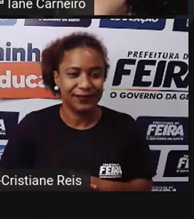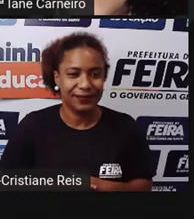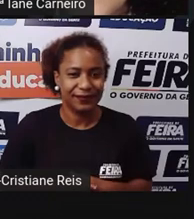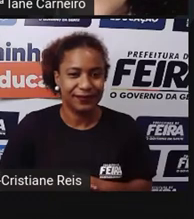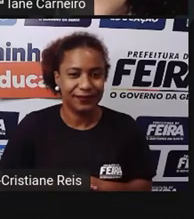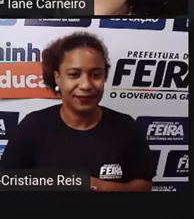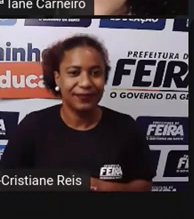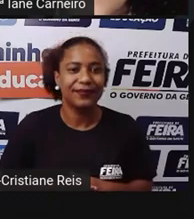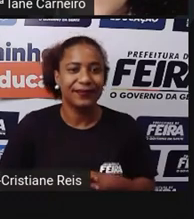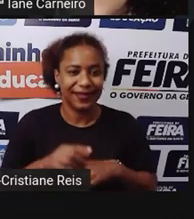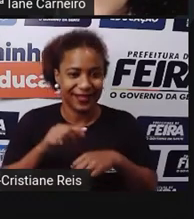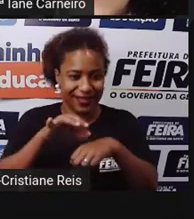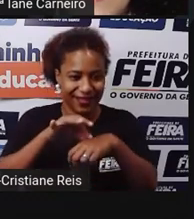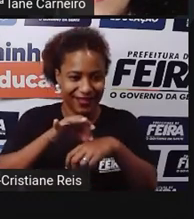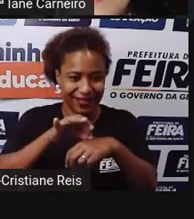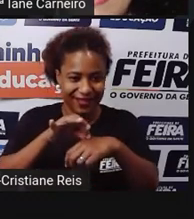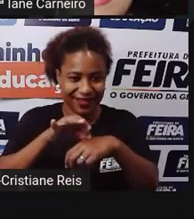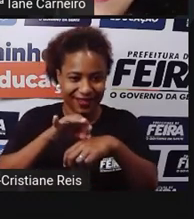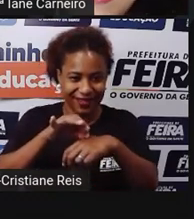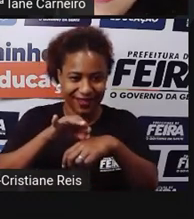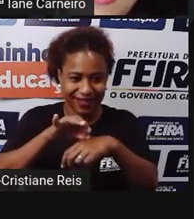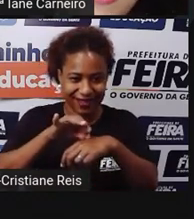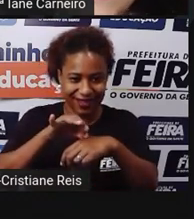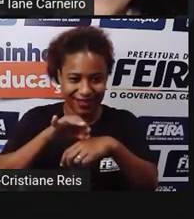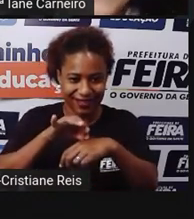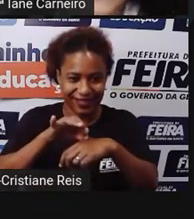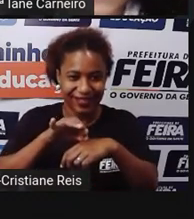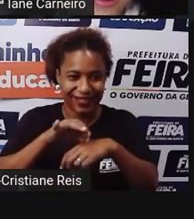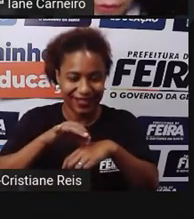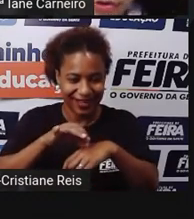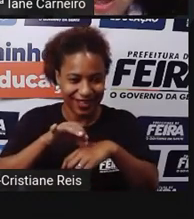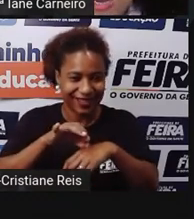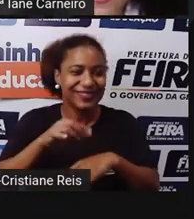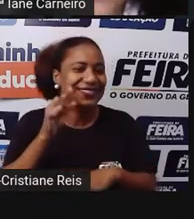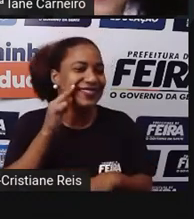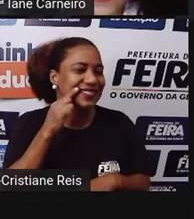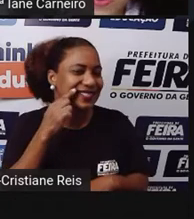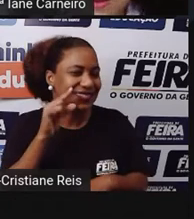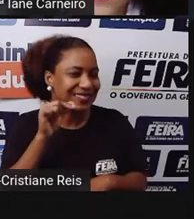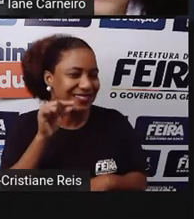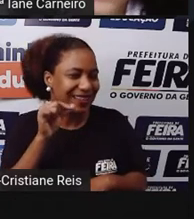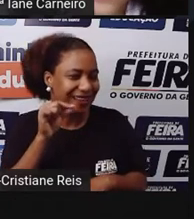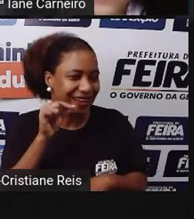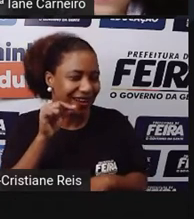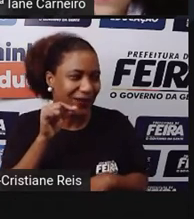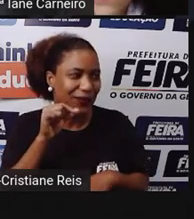Esse aqui ó É a carne seca Né? O charque